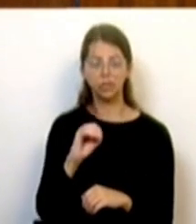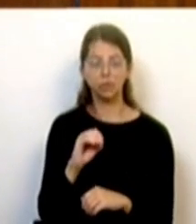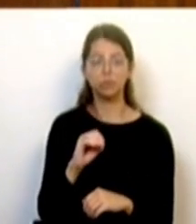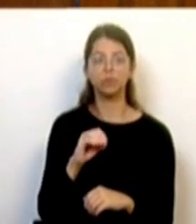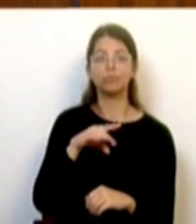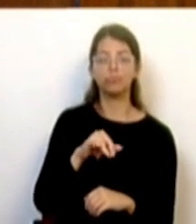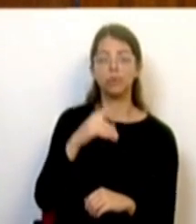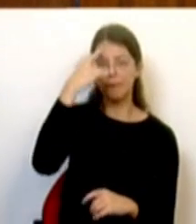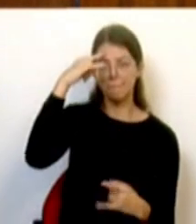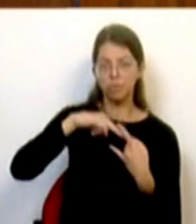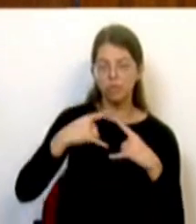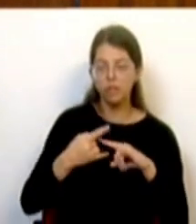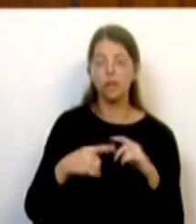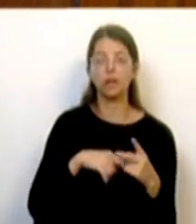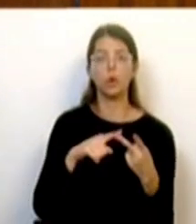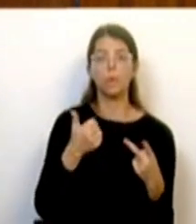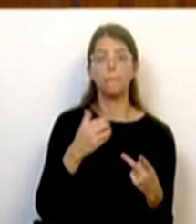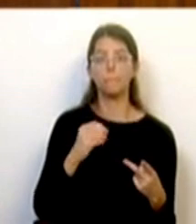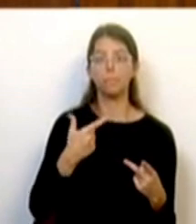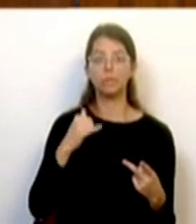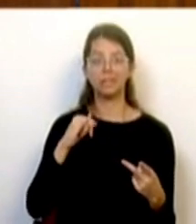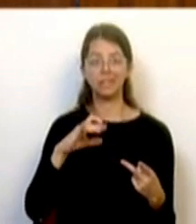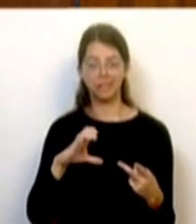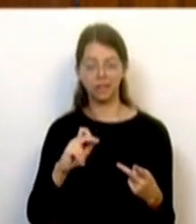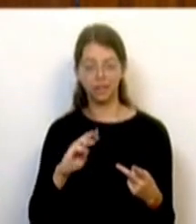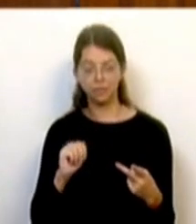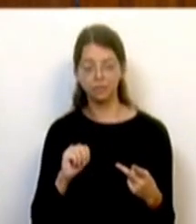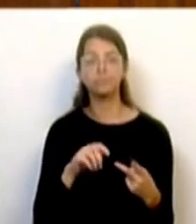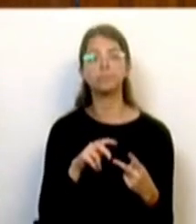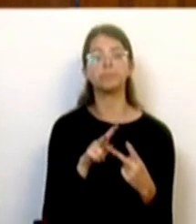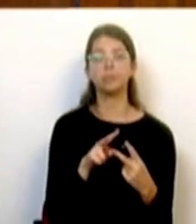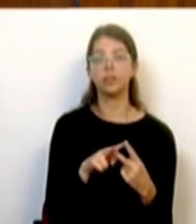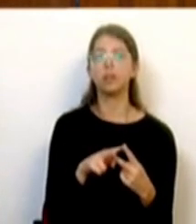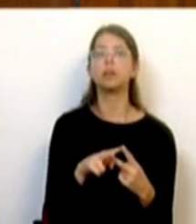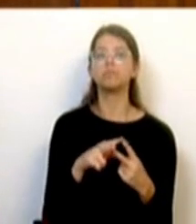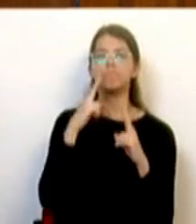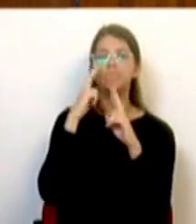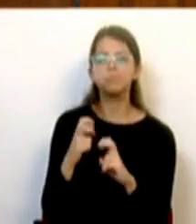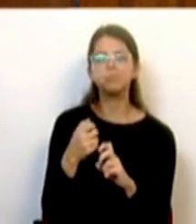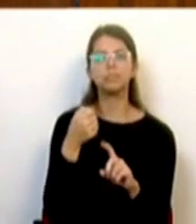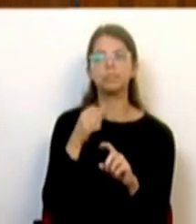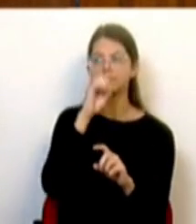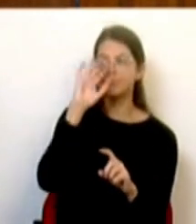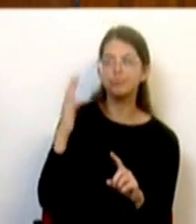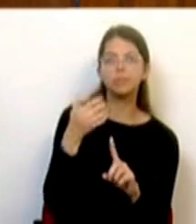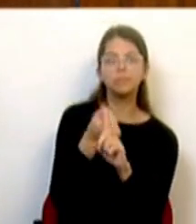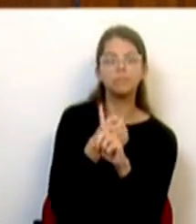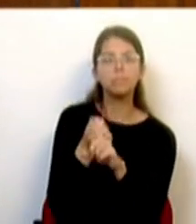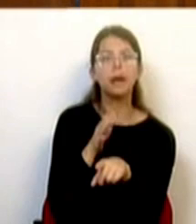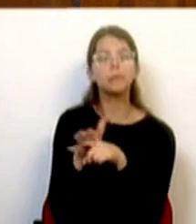em Montalegre, quer em Boticas, foram sujeitas a estudo de impacto ambiental e os